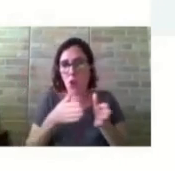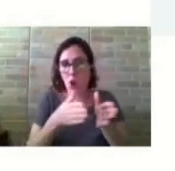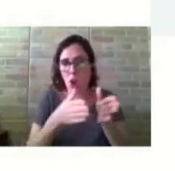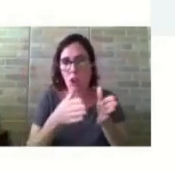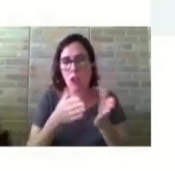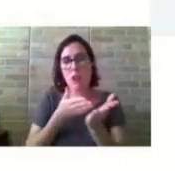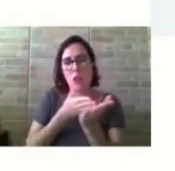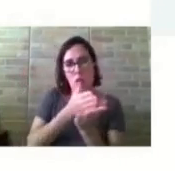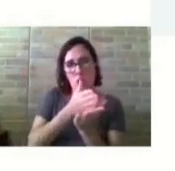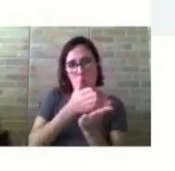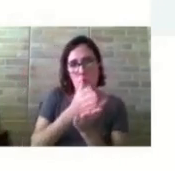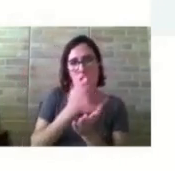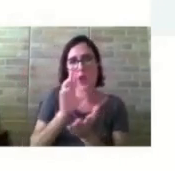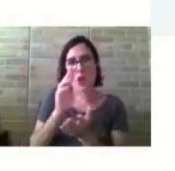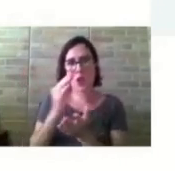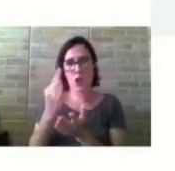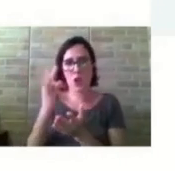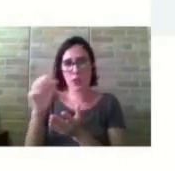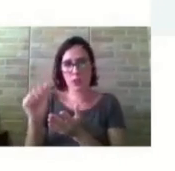esse espaço, tá?